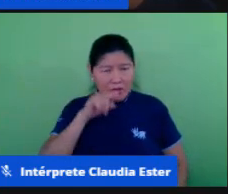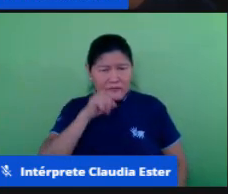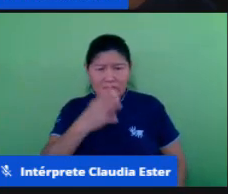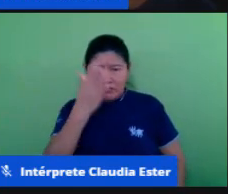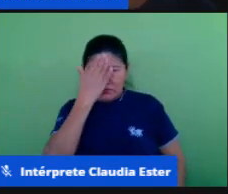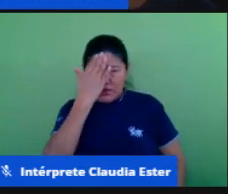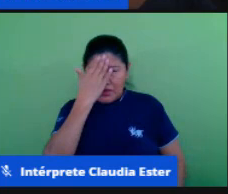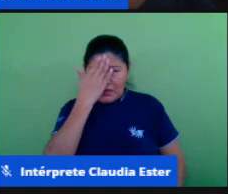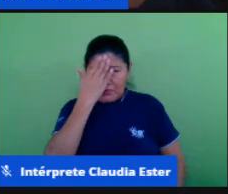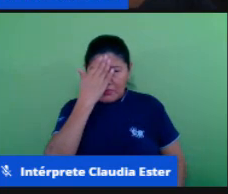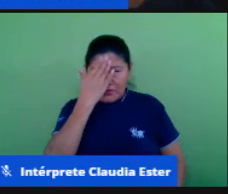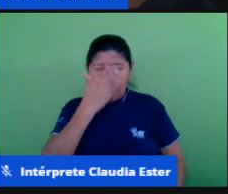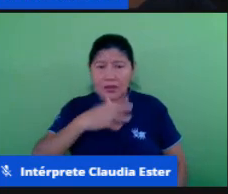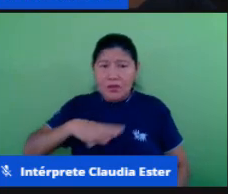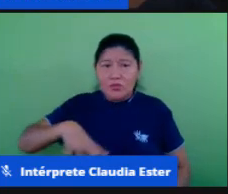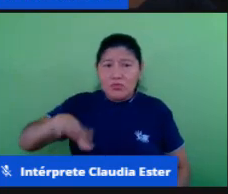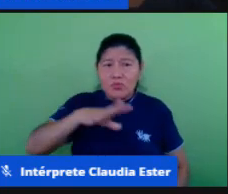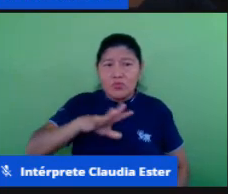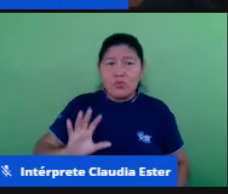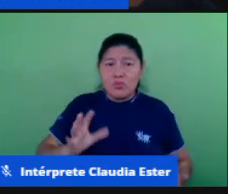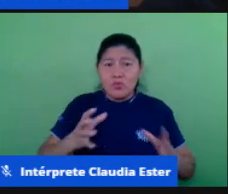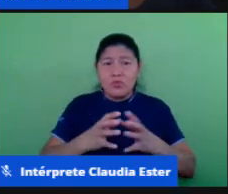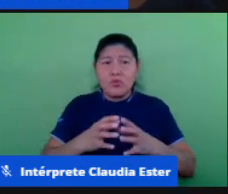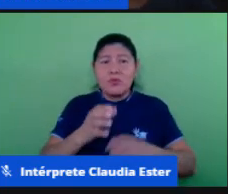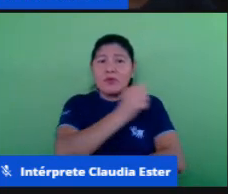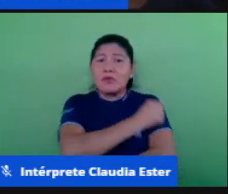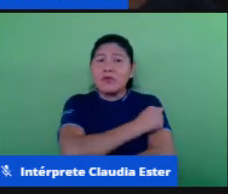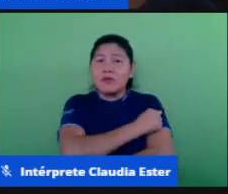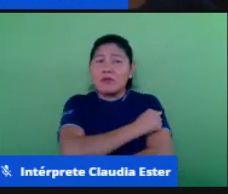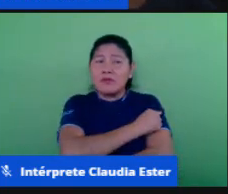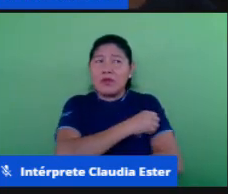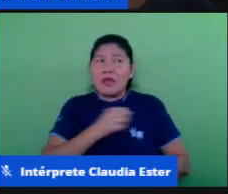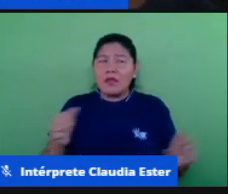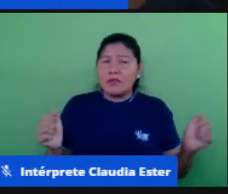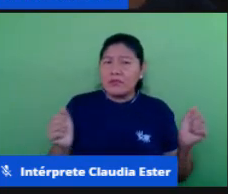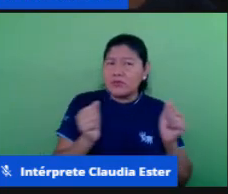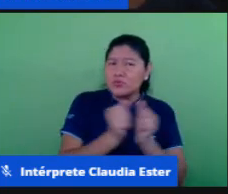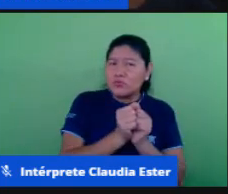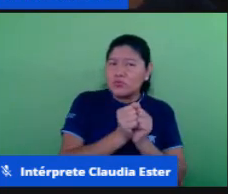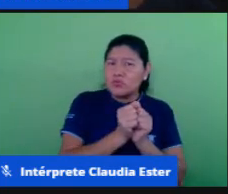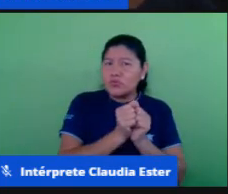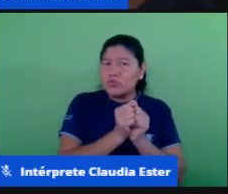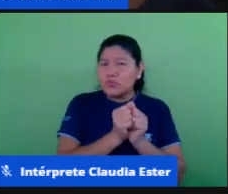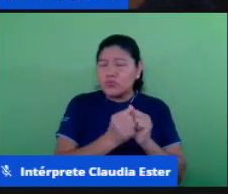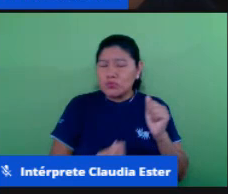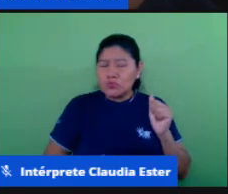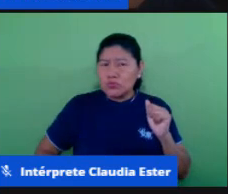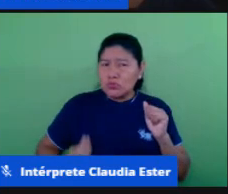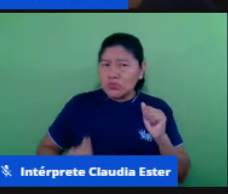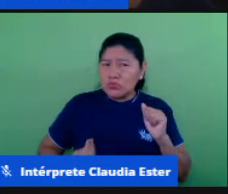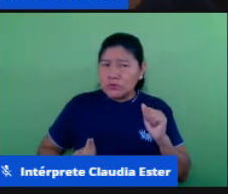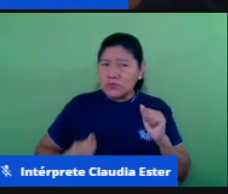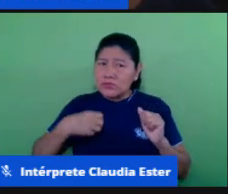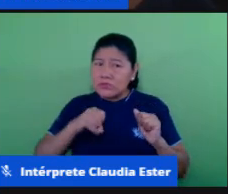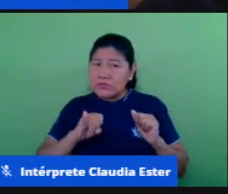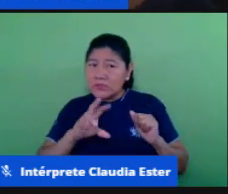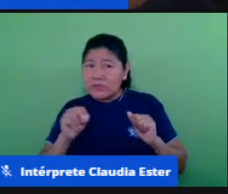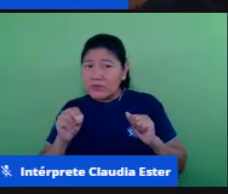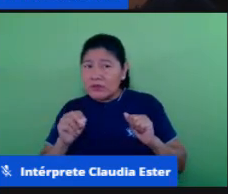eles vão estar assíncrono assíncrono não vai estar em nada né o professor vai ter aquele